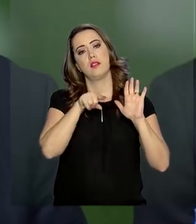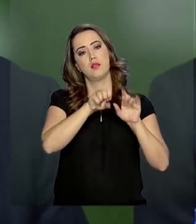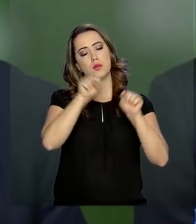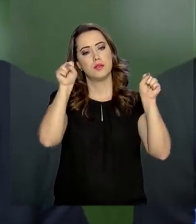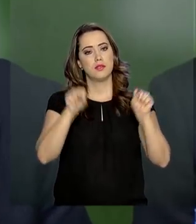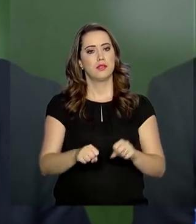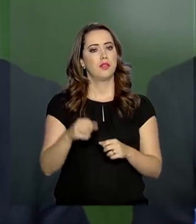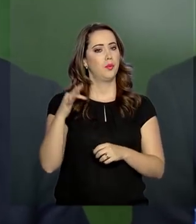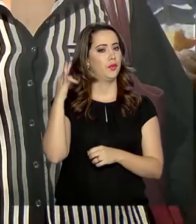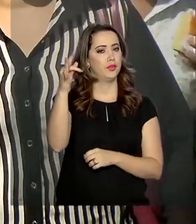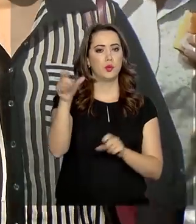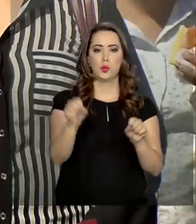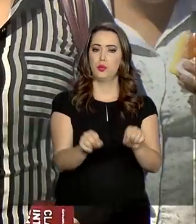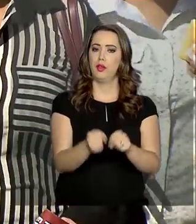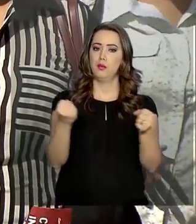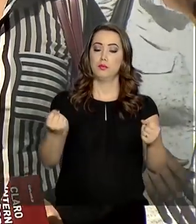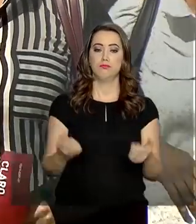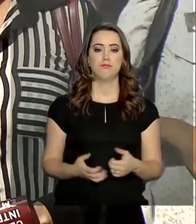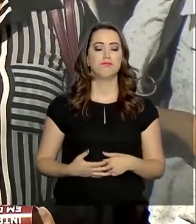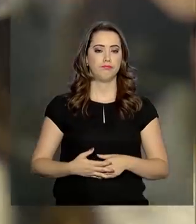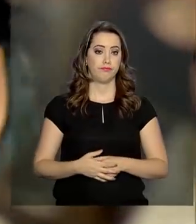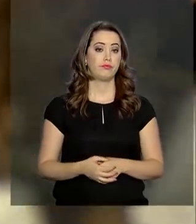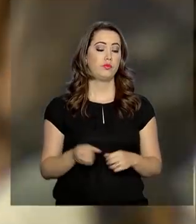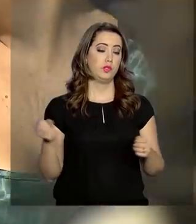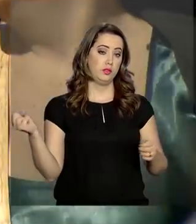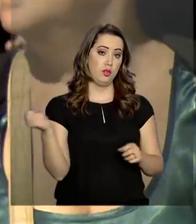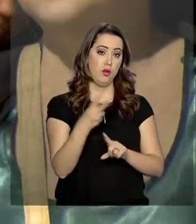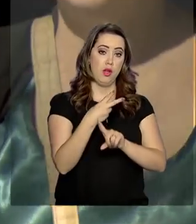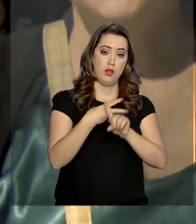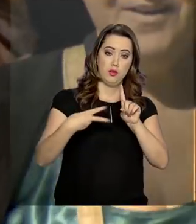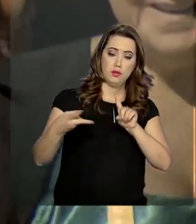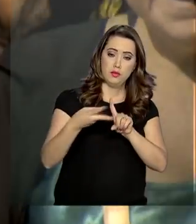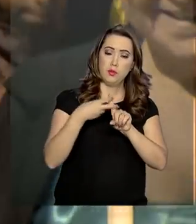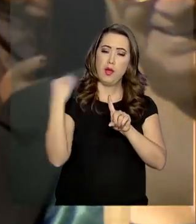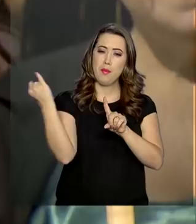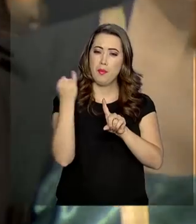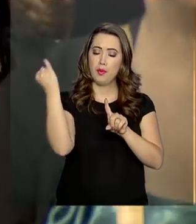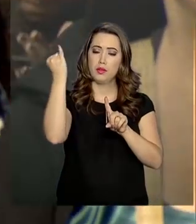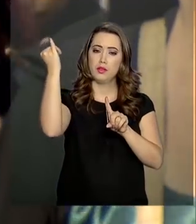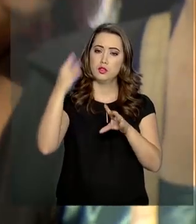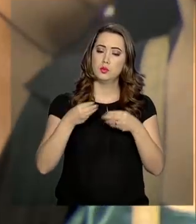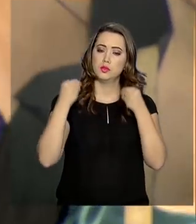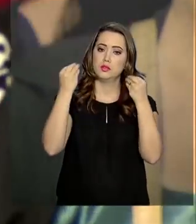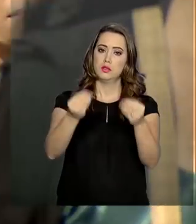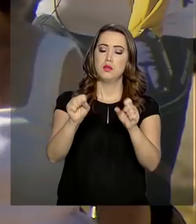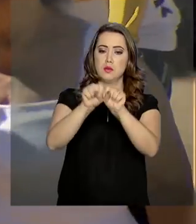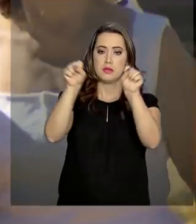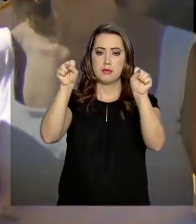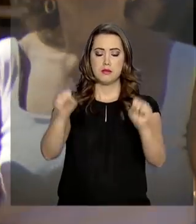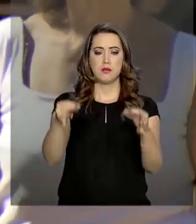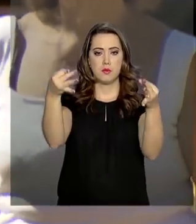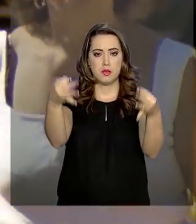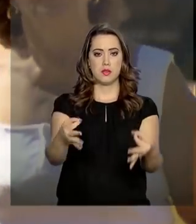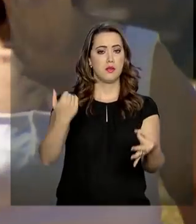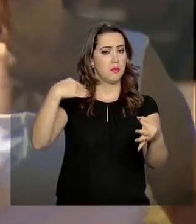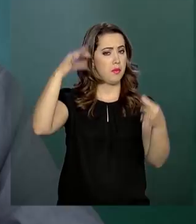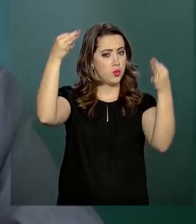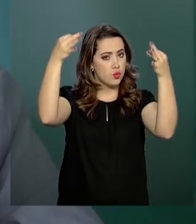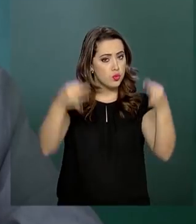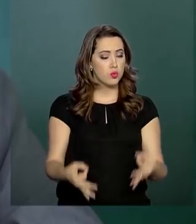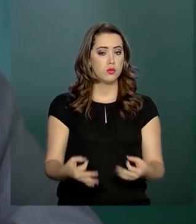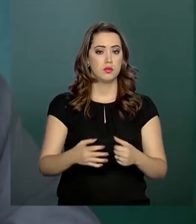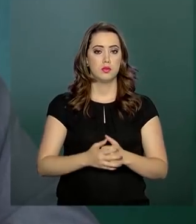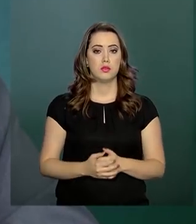o sistema não se sustenta. Por isso, a nova Previdência é tão importante para garantir o sistema sustentável e mais justo.